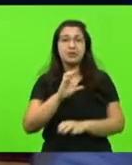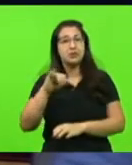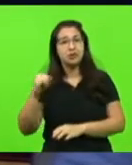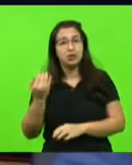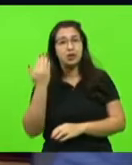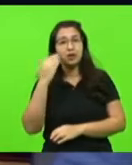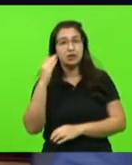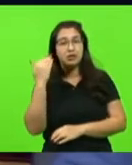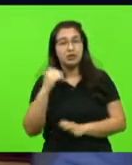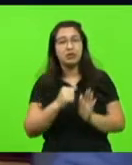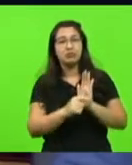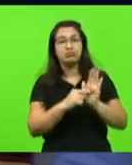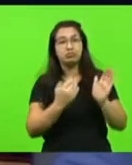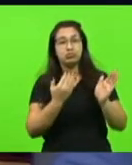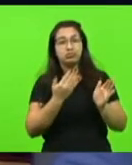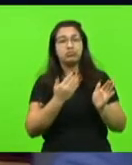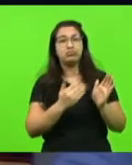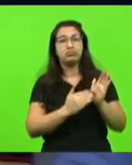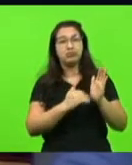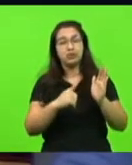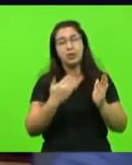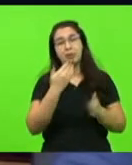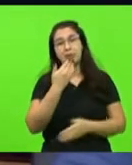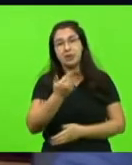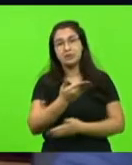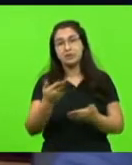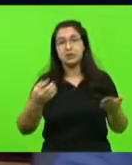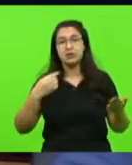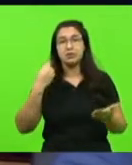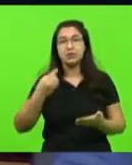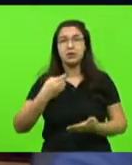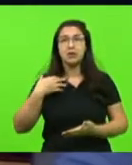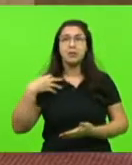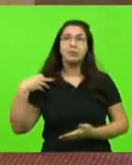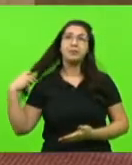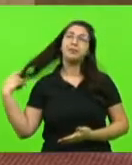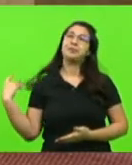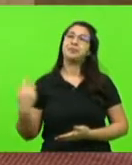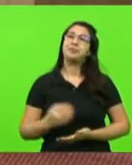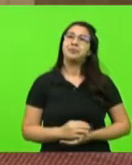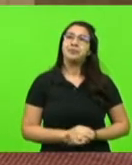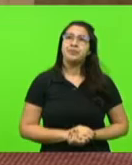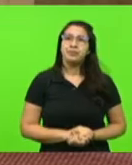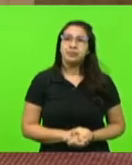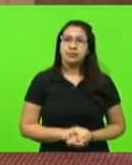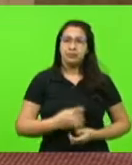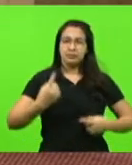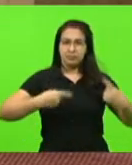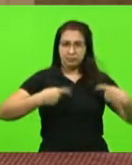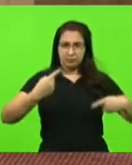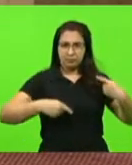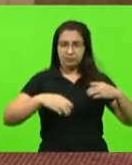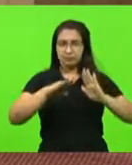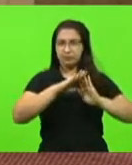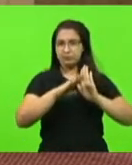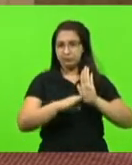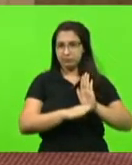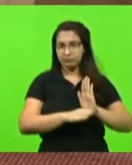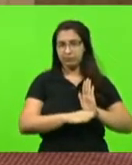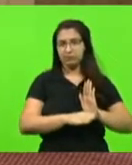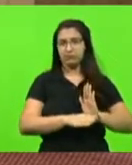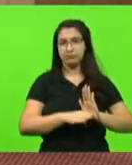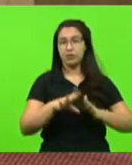pela derrubada do veto, e é o que eu peço aos nobres deputados. Obrigado, presidente. Para discutir a matéria, com a palavra o líder de governo, o